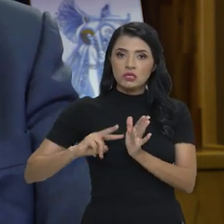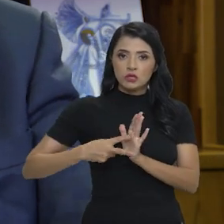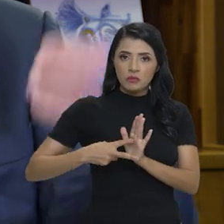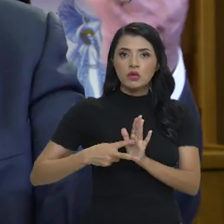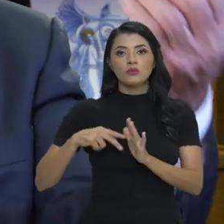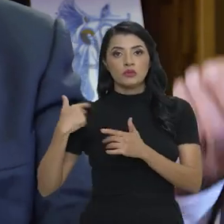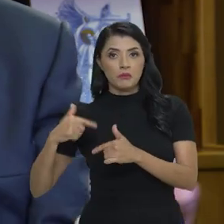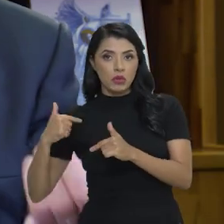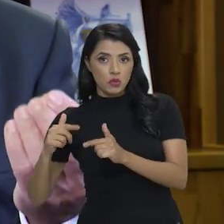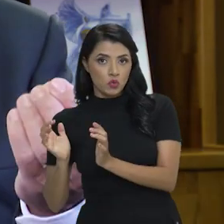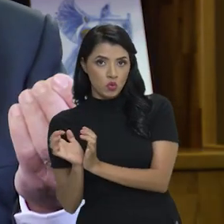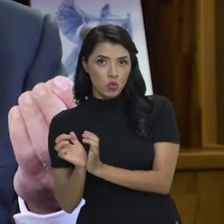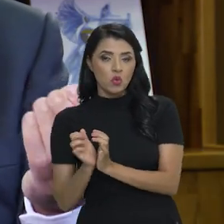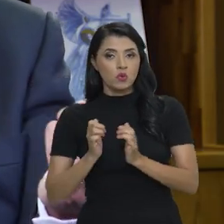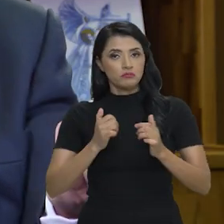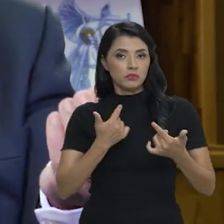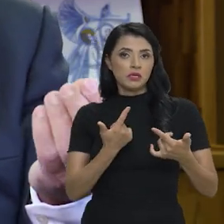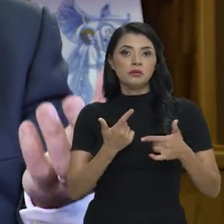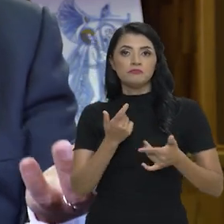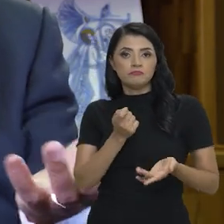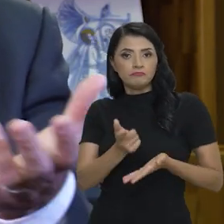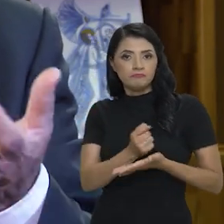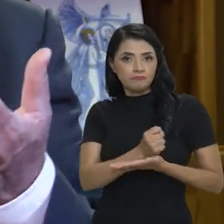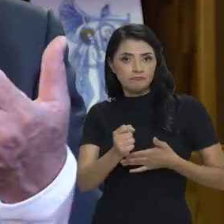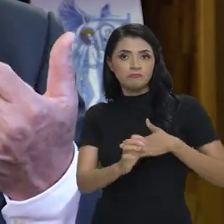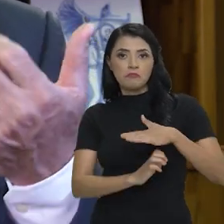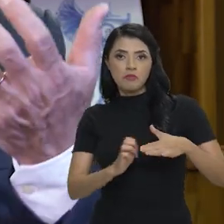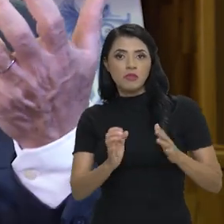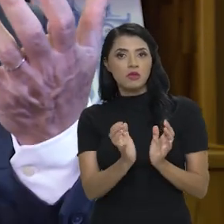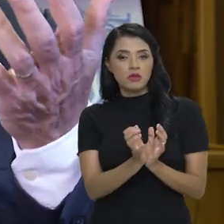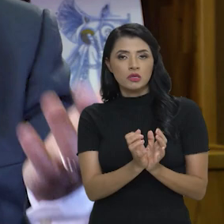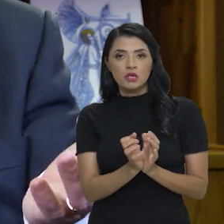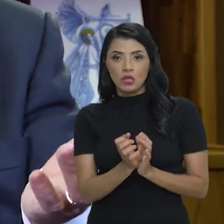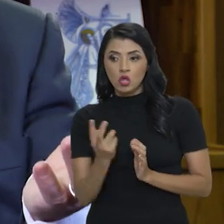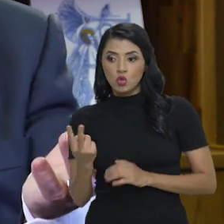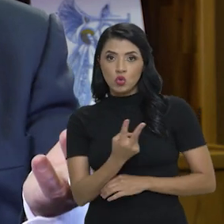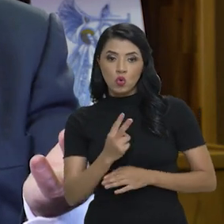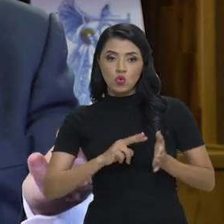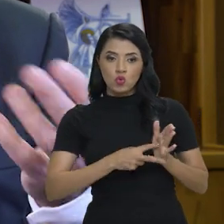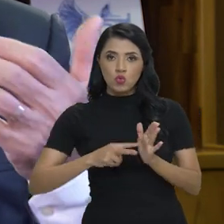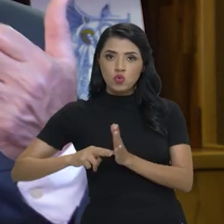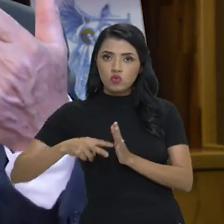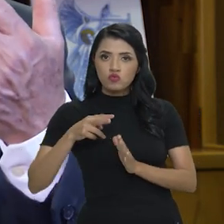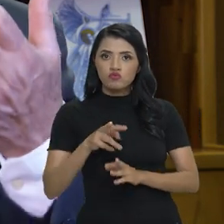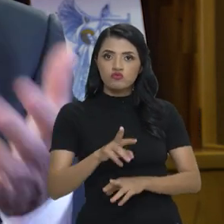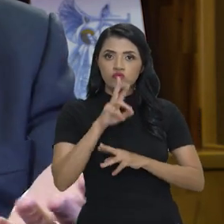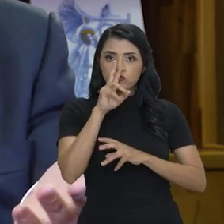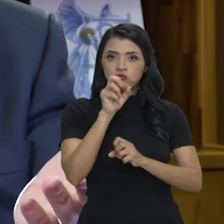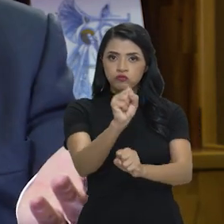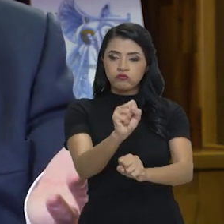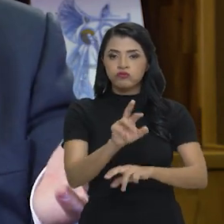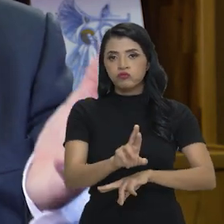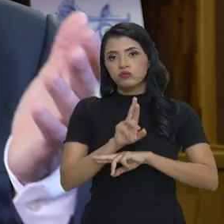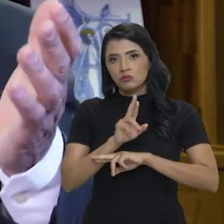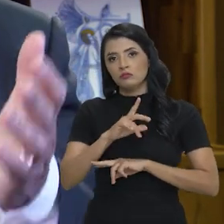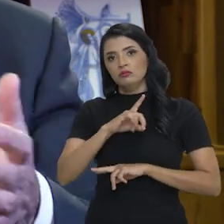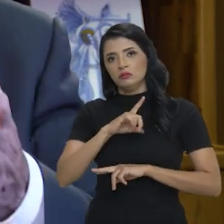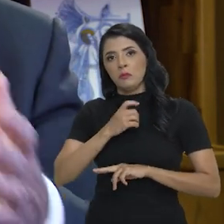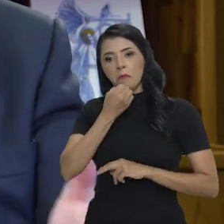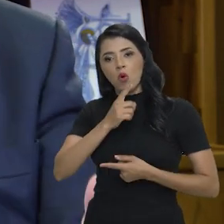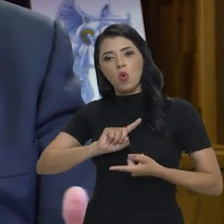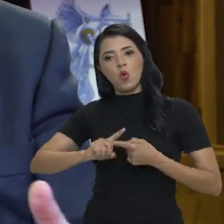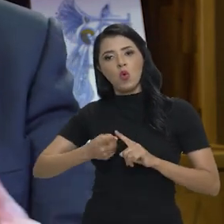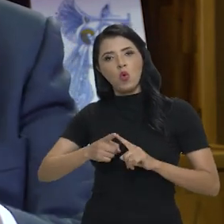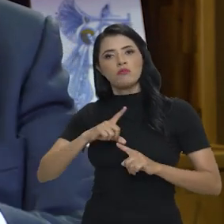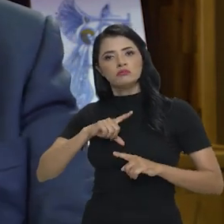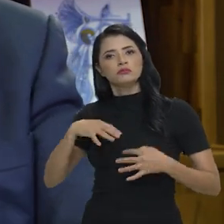sindicalmente de trabalhadores e empregadores. Então, onde você tem dois sindicatos fortes, representativos, nascerá